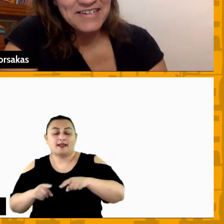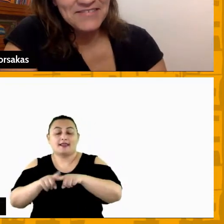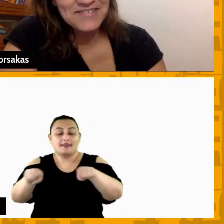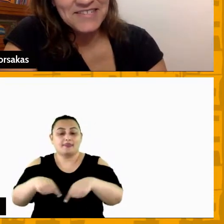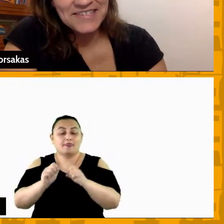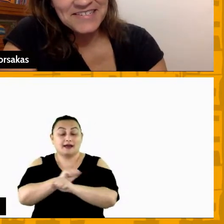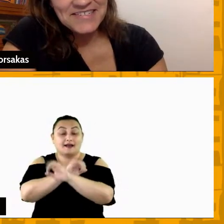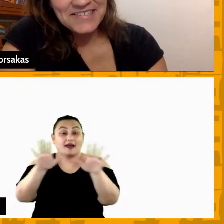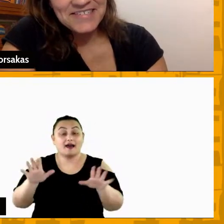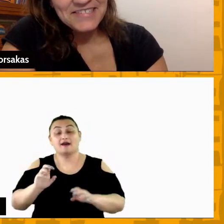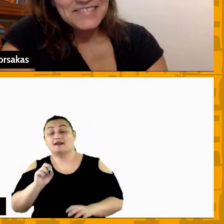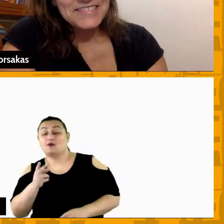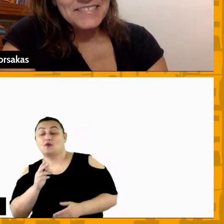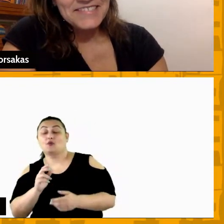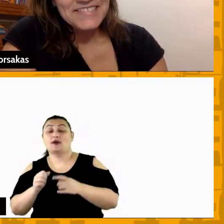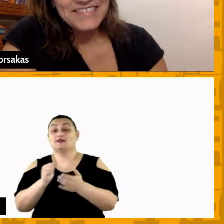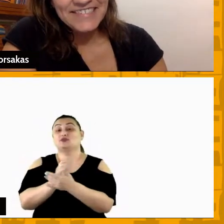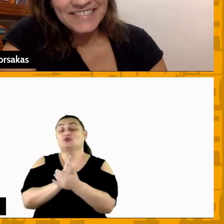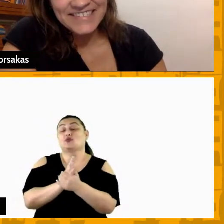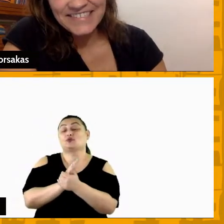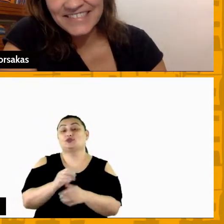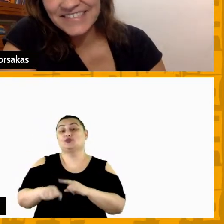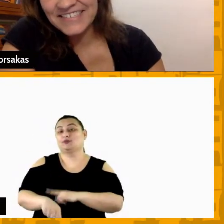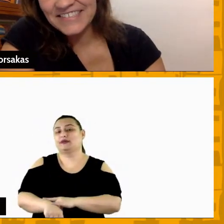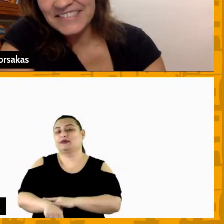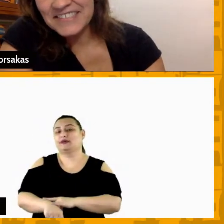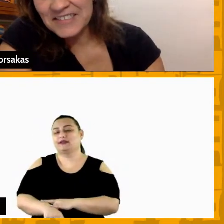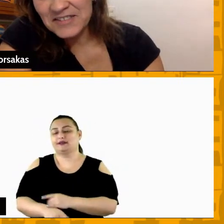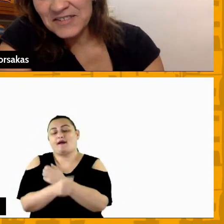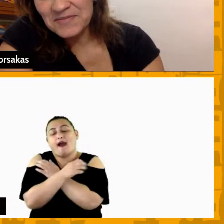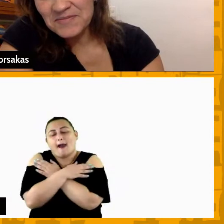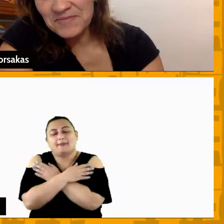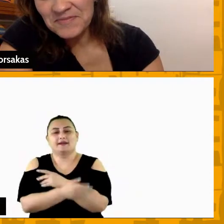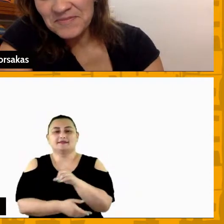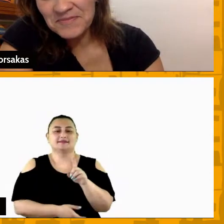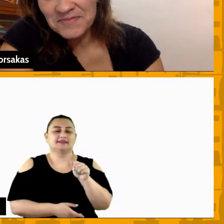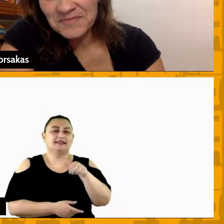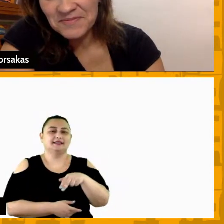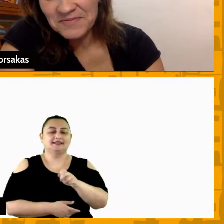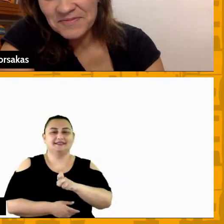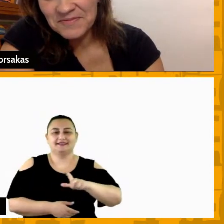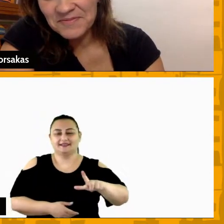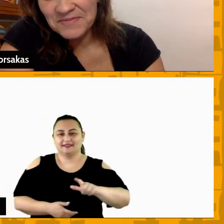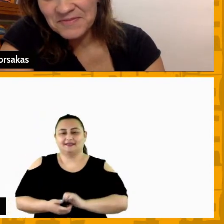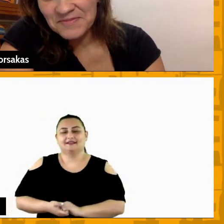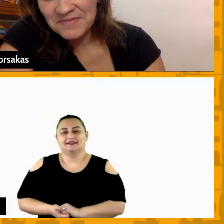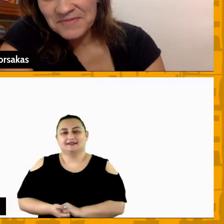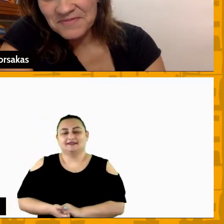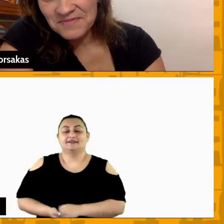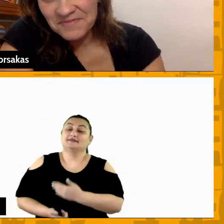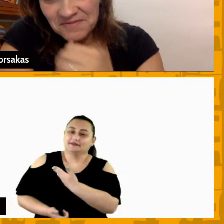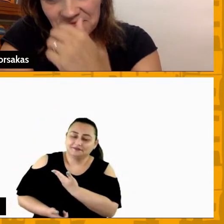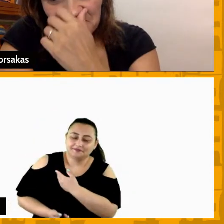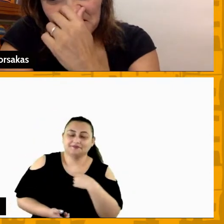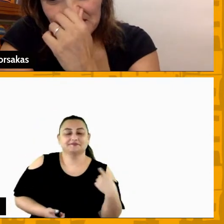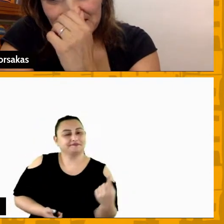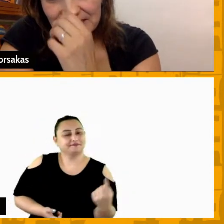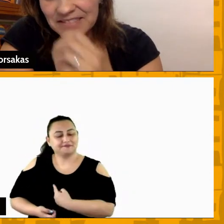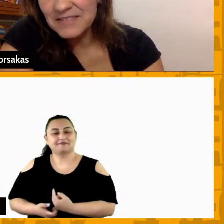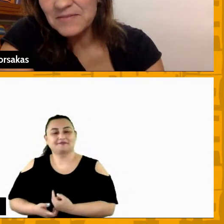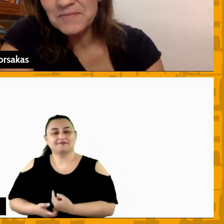vocês se avaliam nisso um abraço para o Daniel o Daniel companheiro nosso de